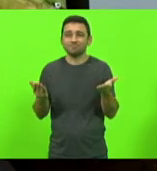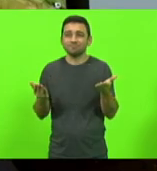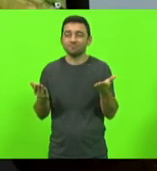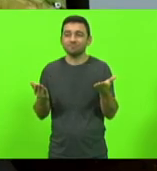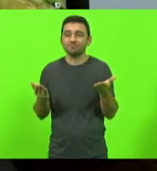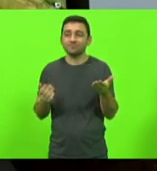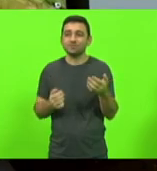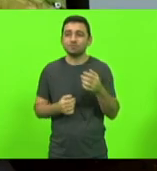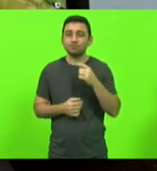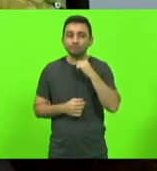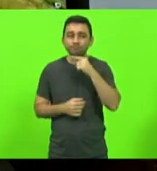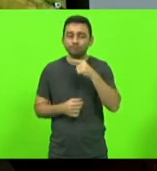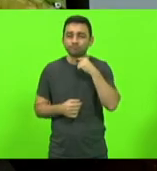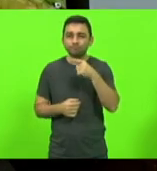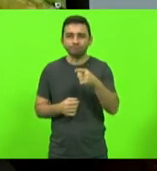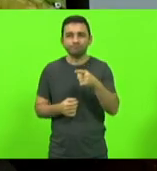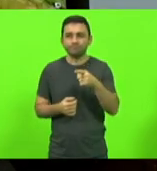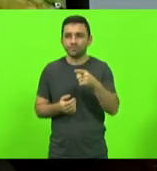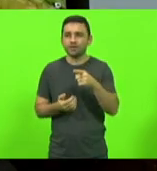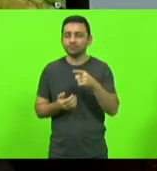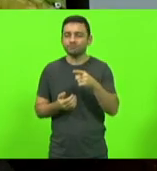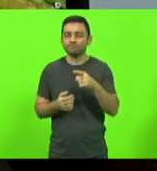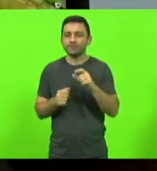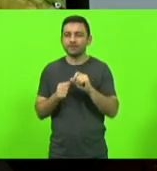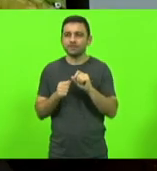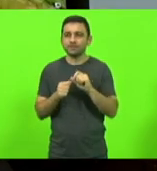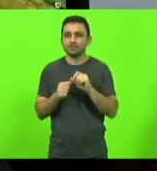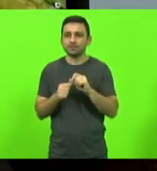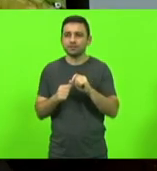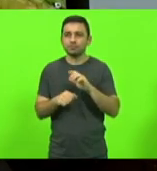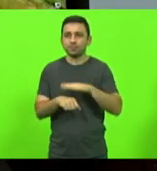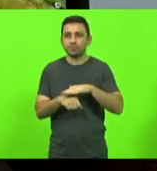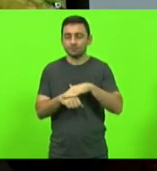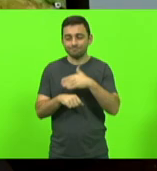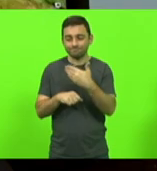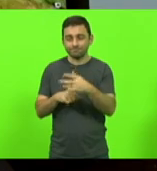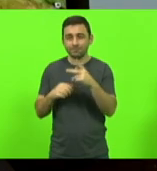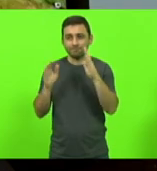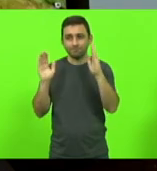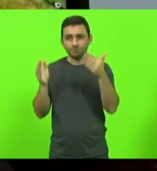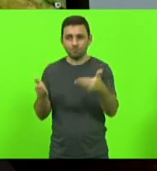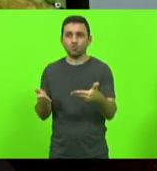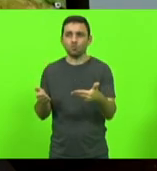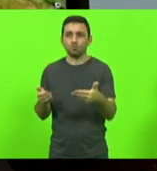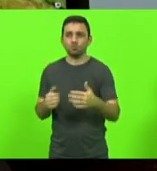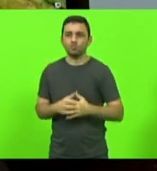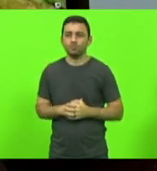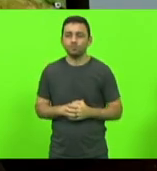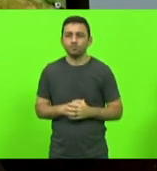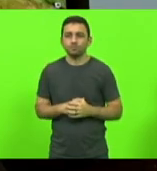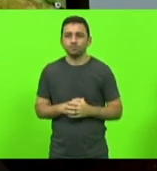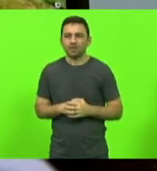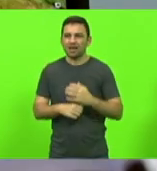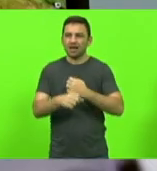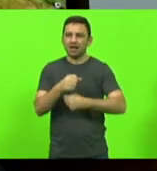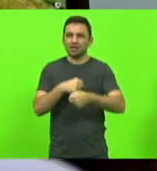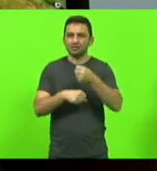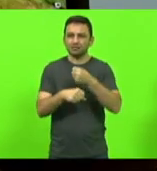aplicado para esta situação específica. E, naquele ano,